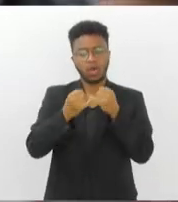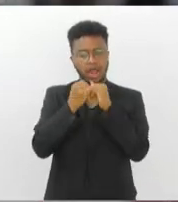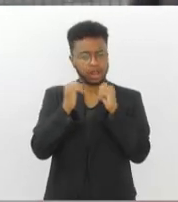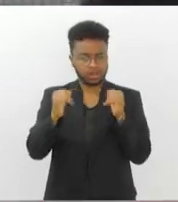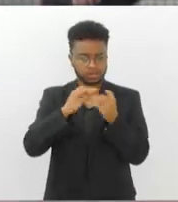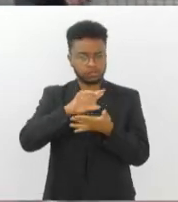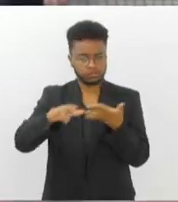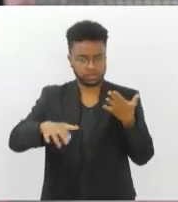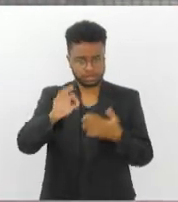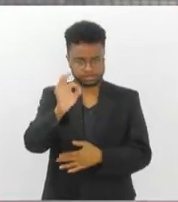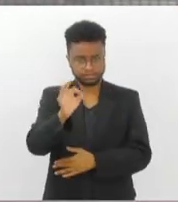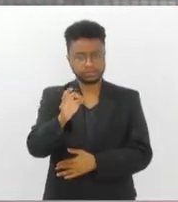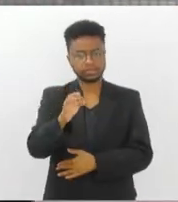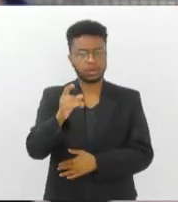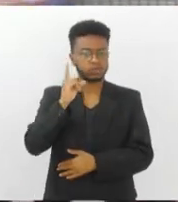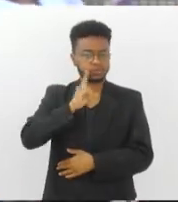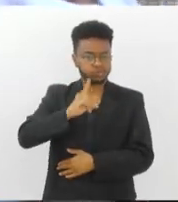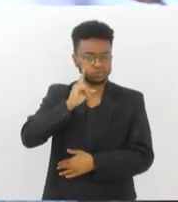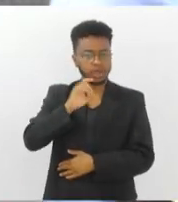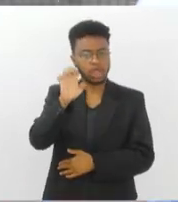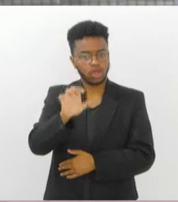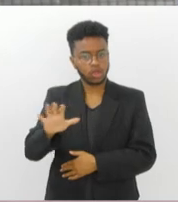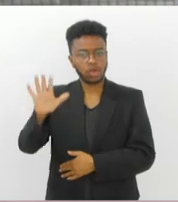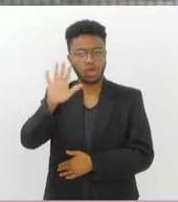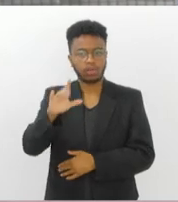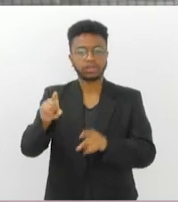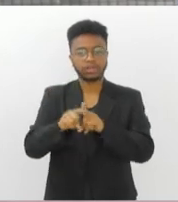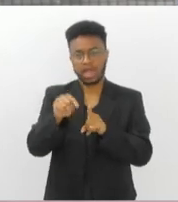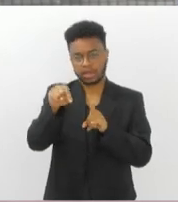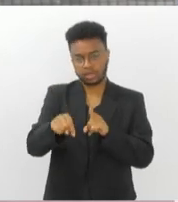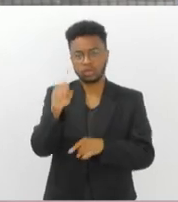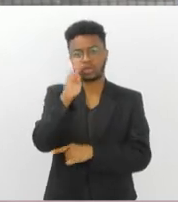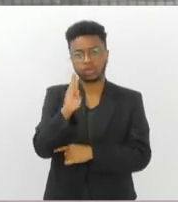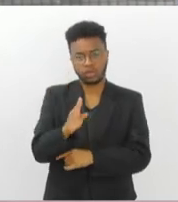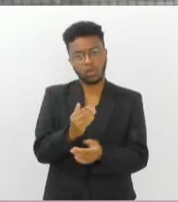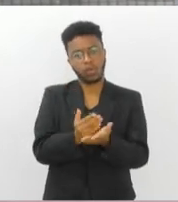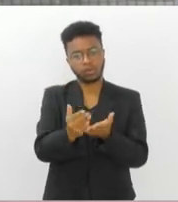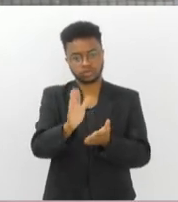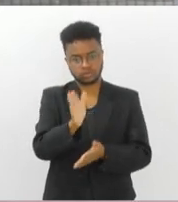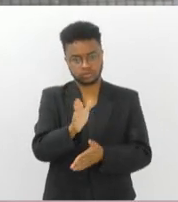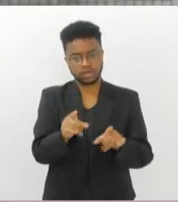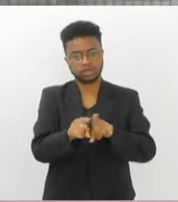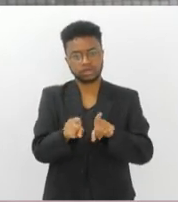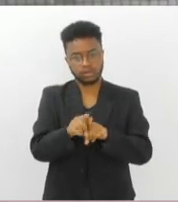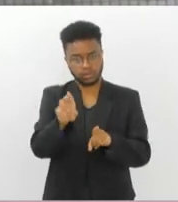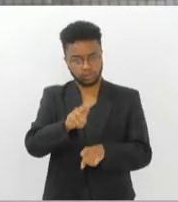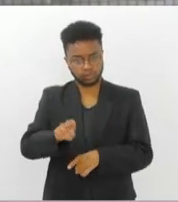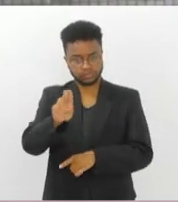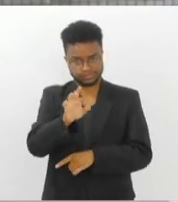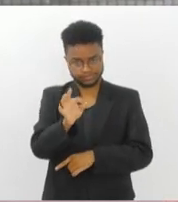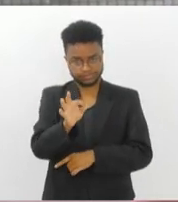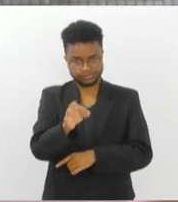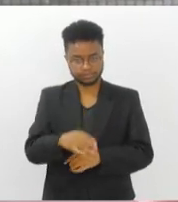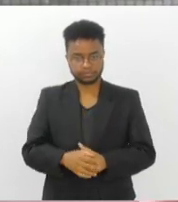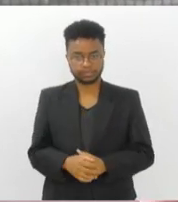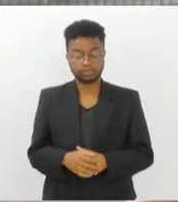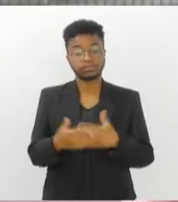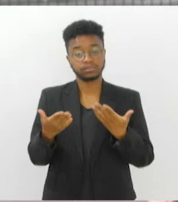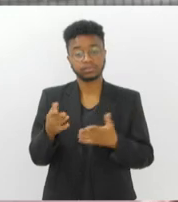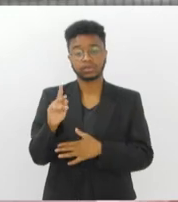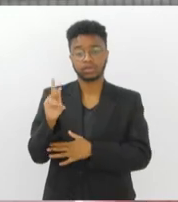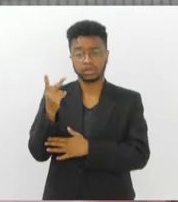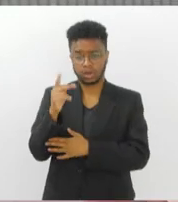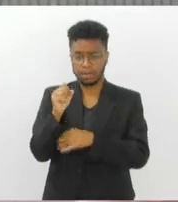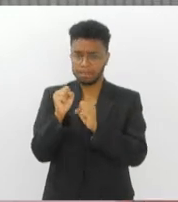nos Estados Unidos, na Europa e aqui no Brasil também já se começa a ter carros elétricos. O hidrogênio